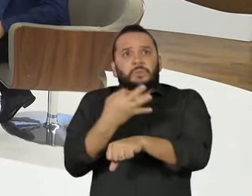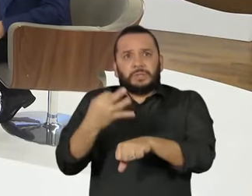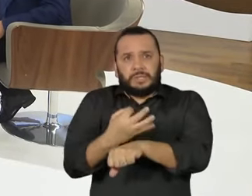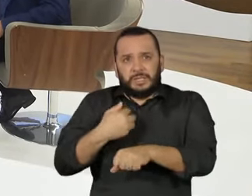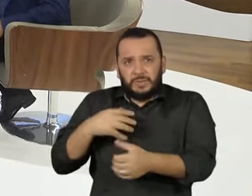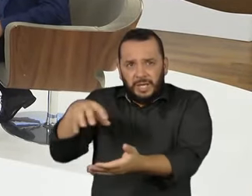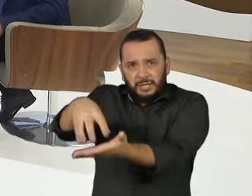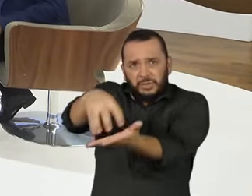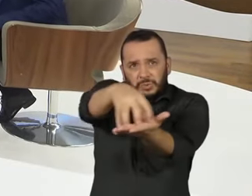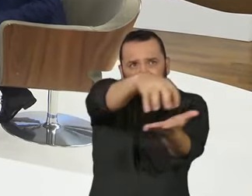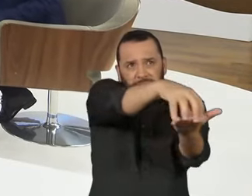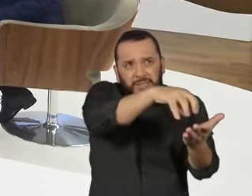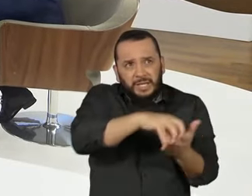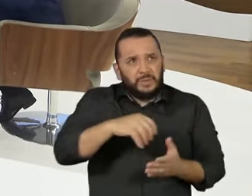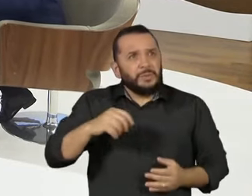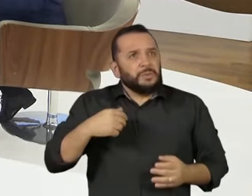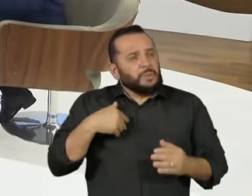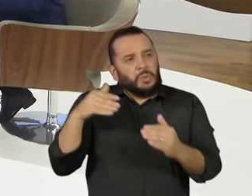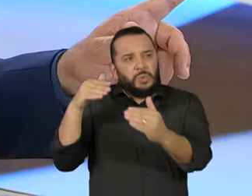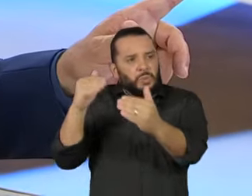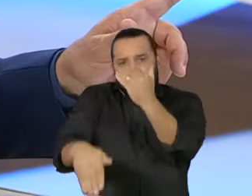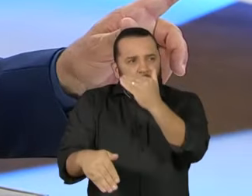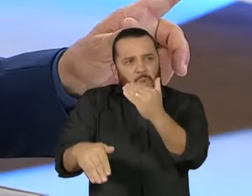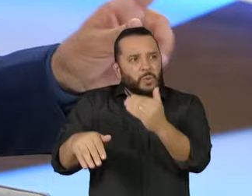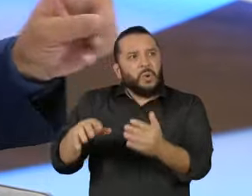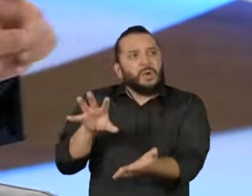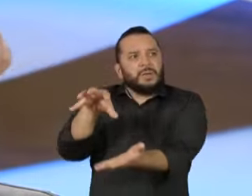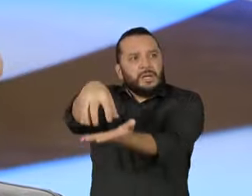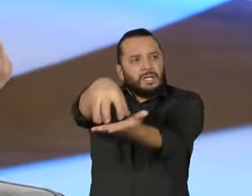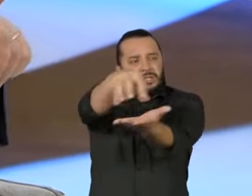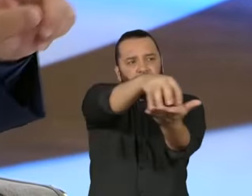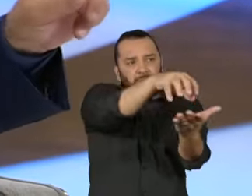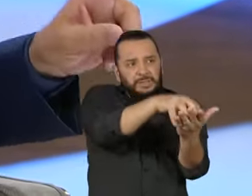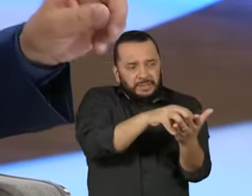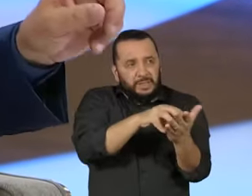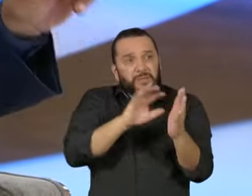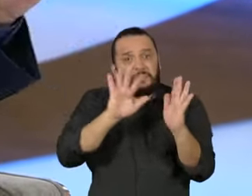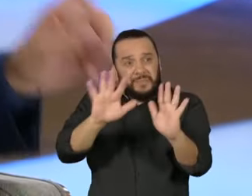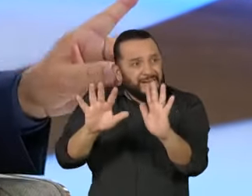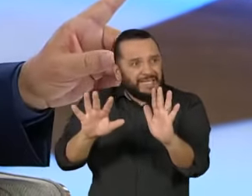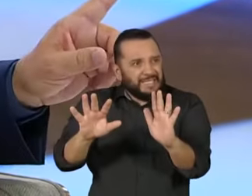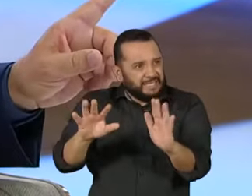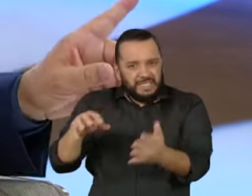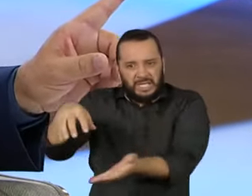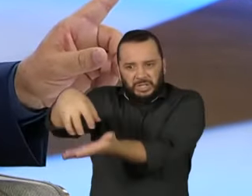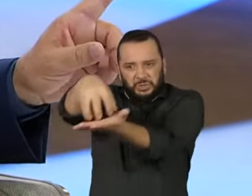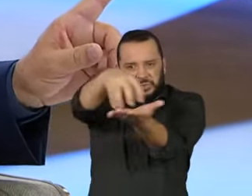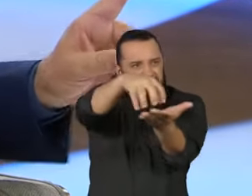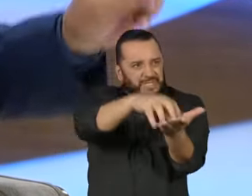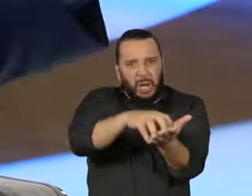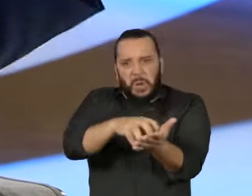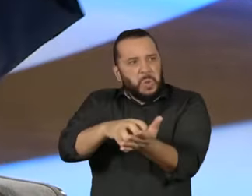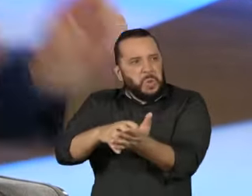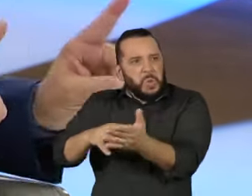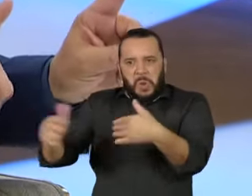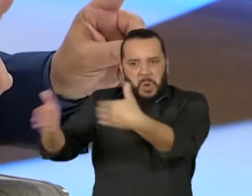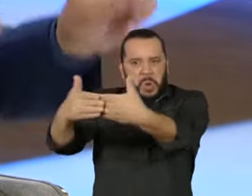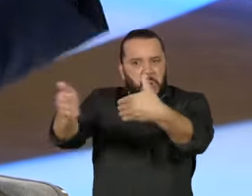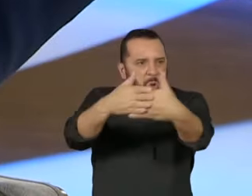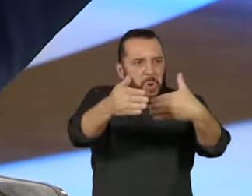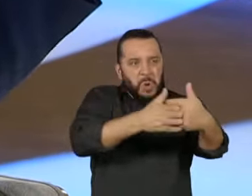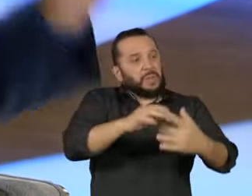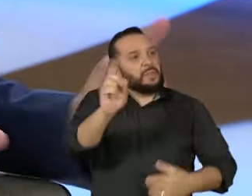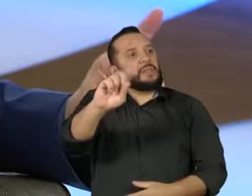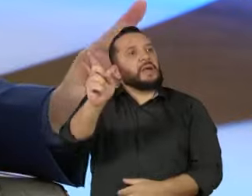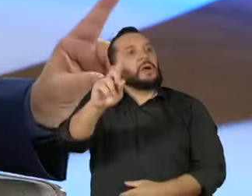críticas a essas instituições, mas sabe que não é lucrativo perdê-las. Tem que mantê-las